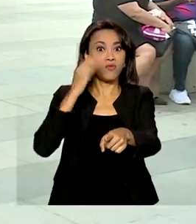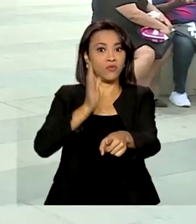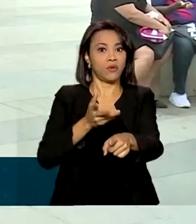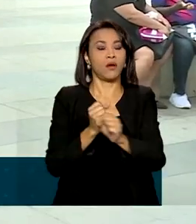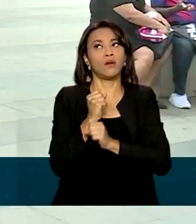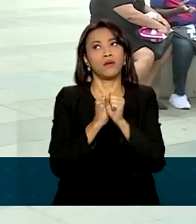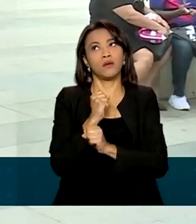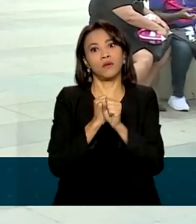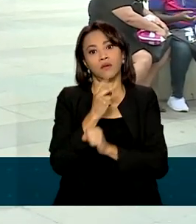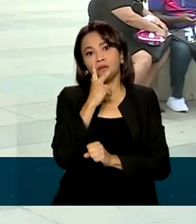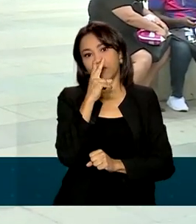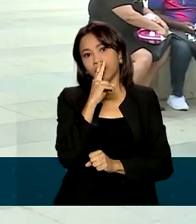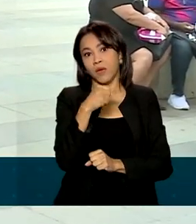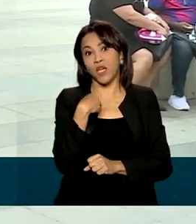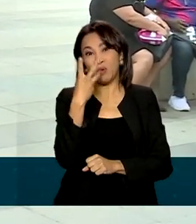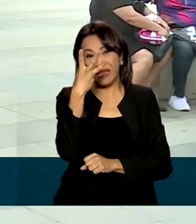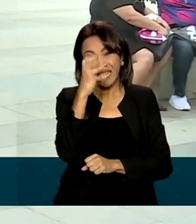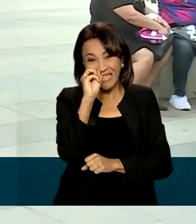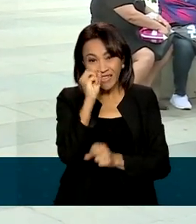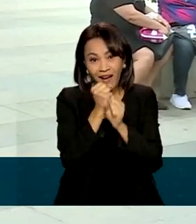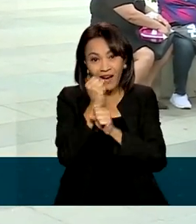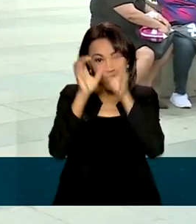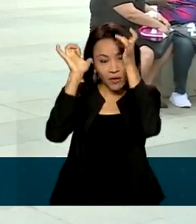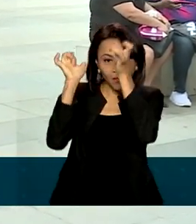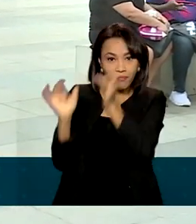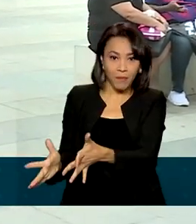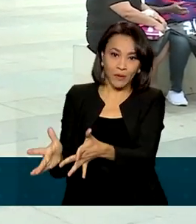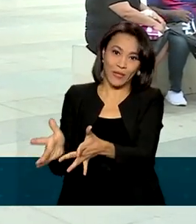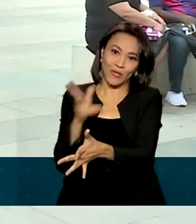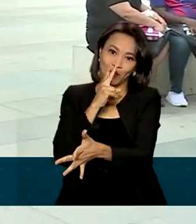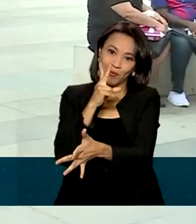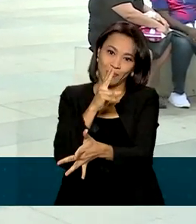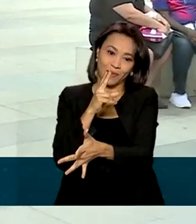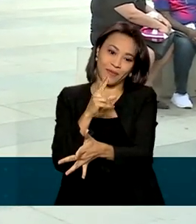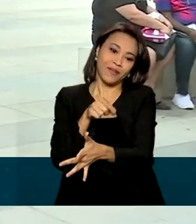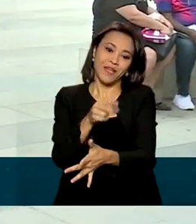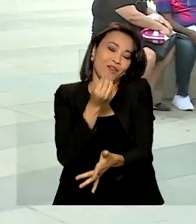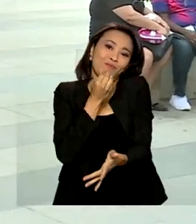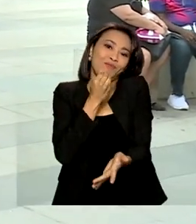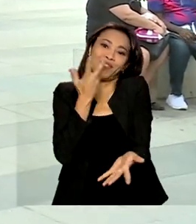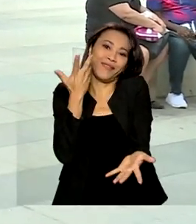anos. Mais de 30 anos que eu deixei. Acho que não deveria nem ter fumado. tchau.